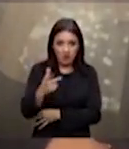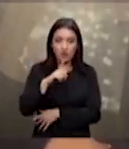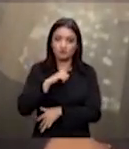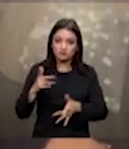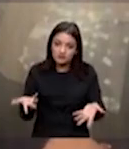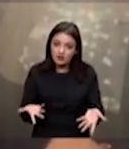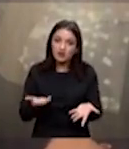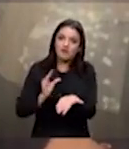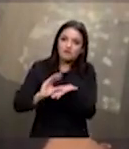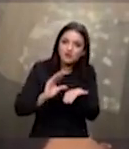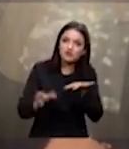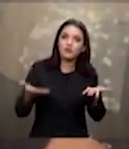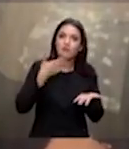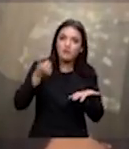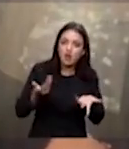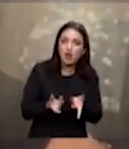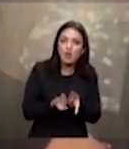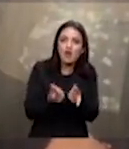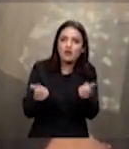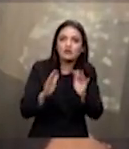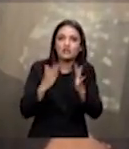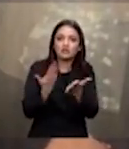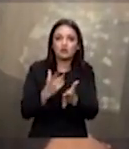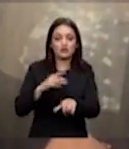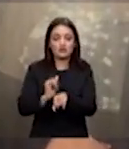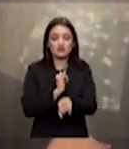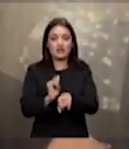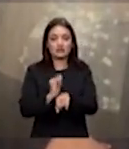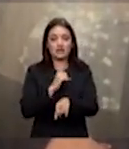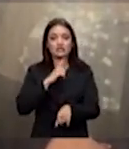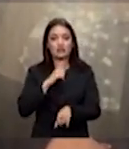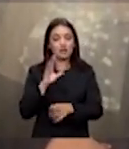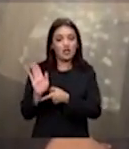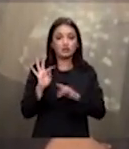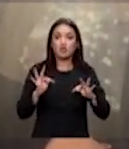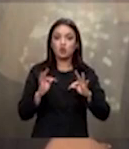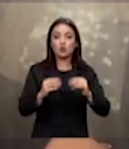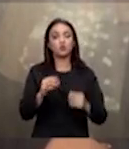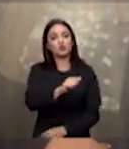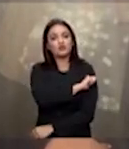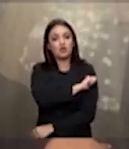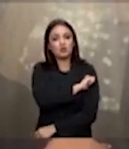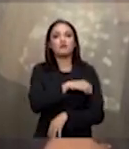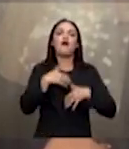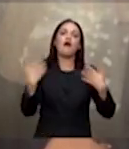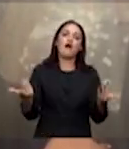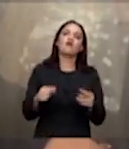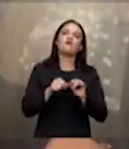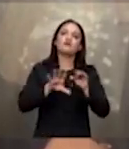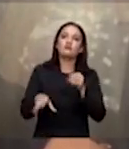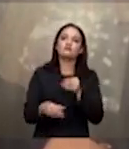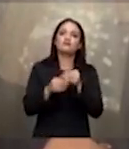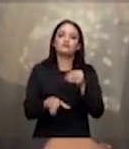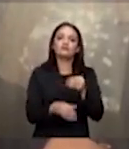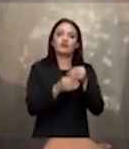melhoria da qualidade da escola com estratégias que beneficiem todos os estudantes e aí criar serviços adicionais